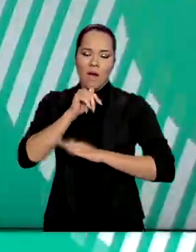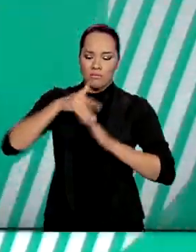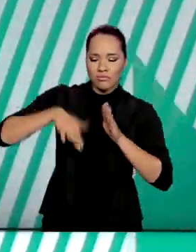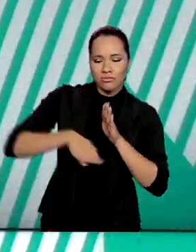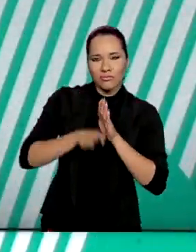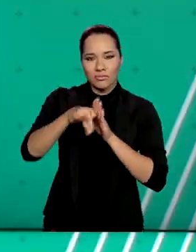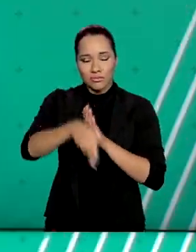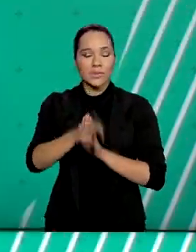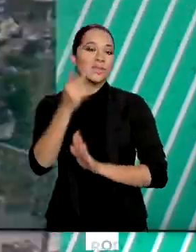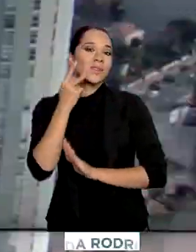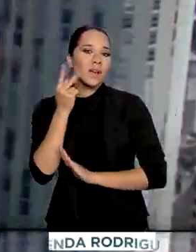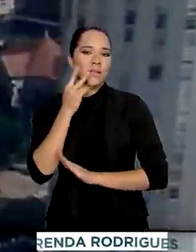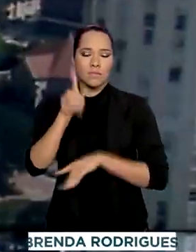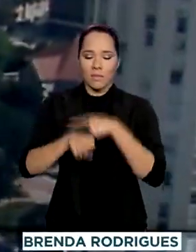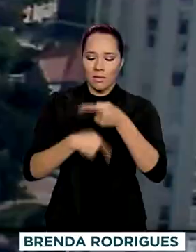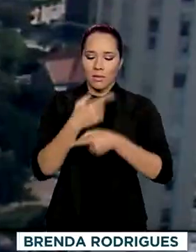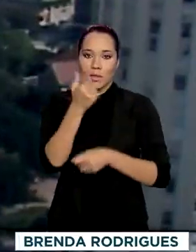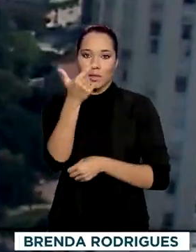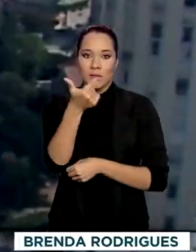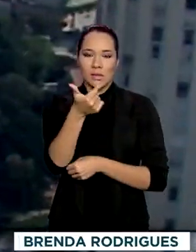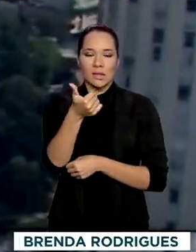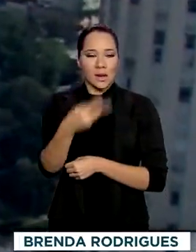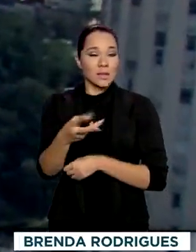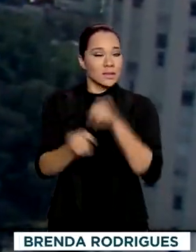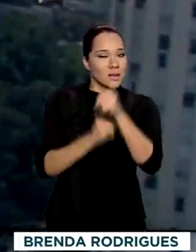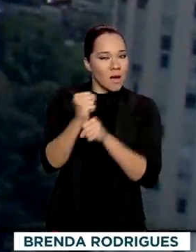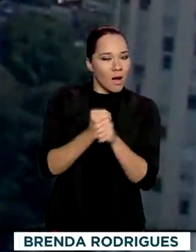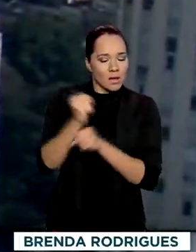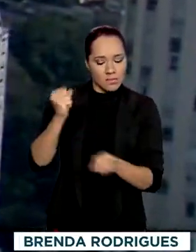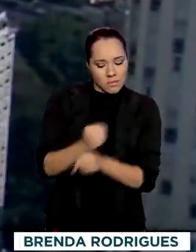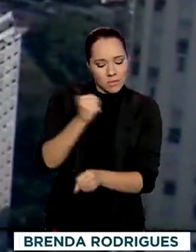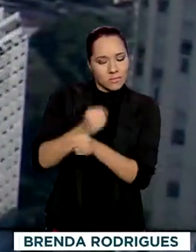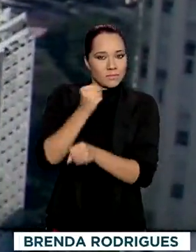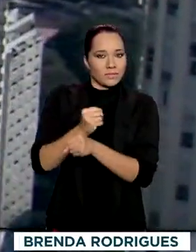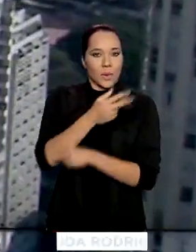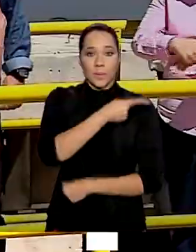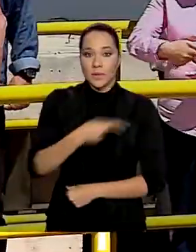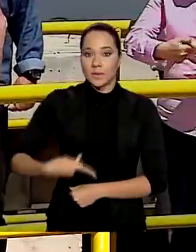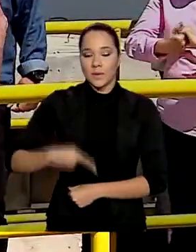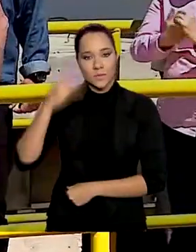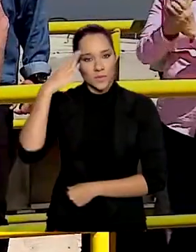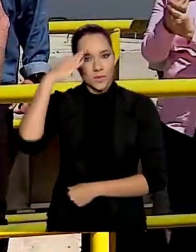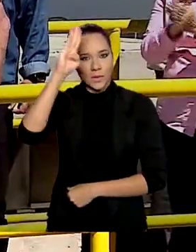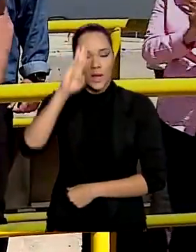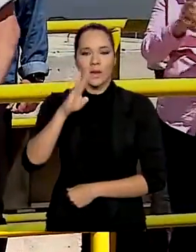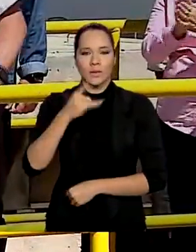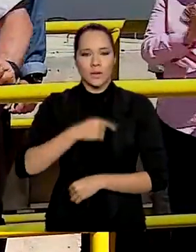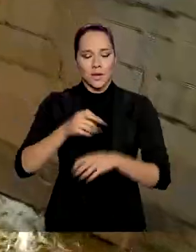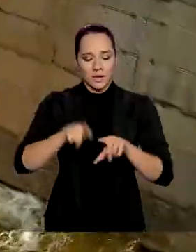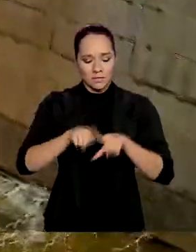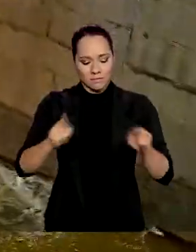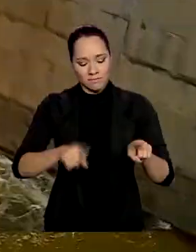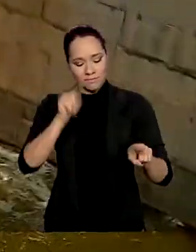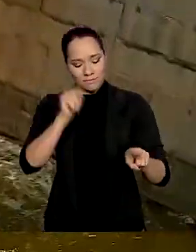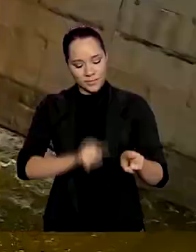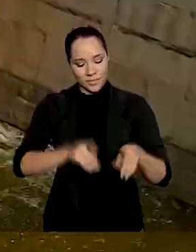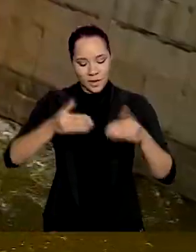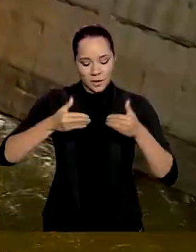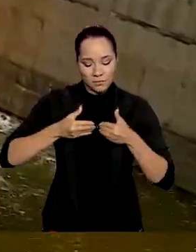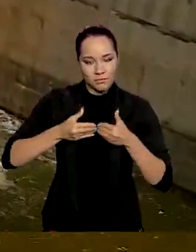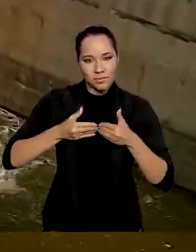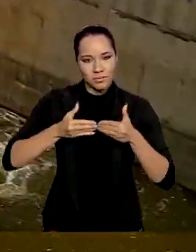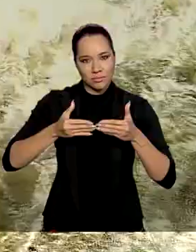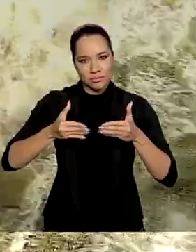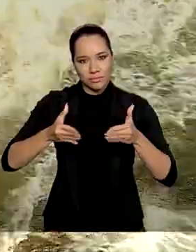13 anos do início do projeto de transposição. O presidente Jair Bolsonaro acionou o botão, as comportas se